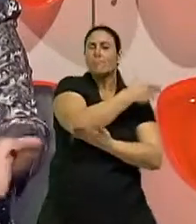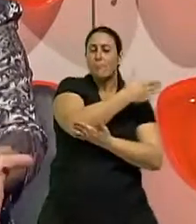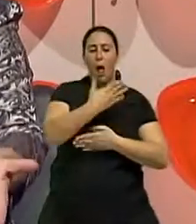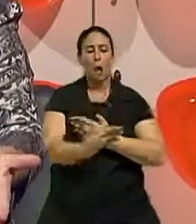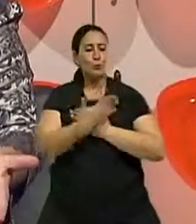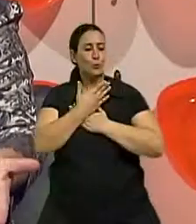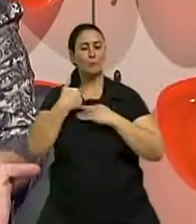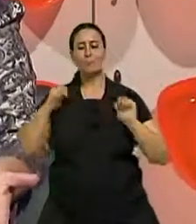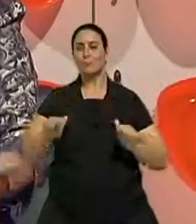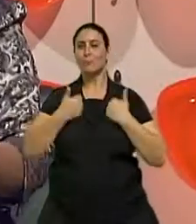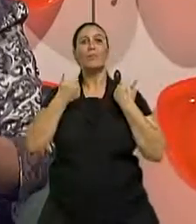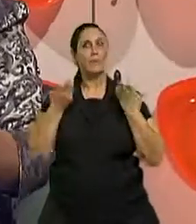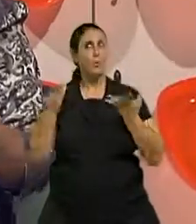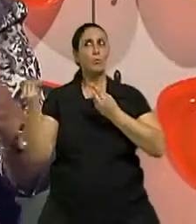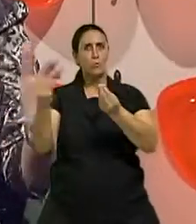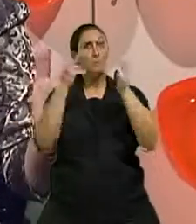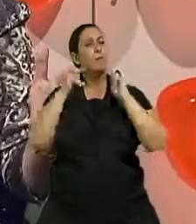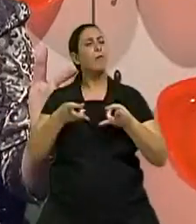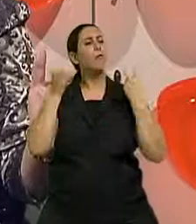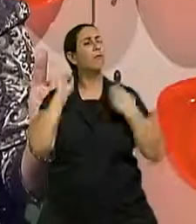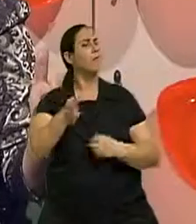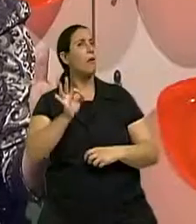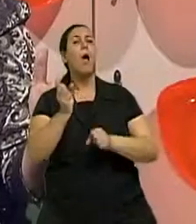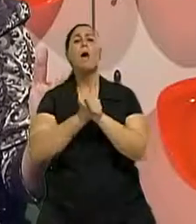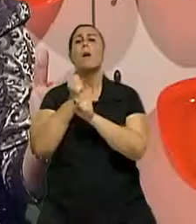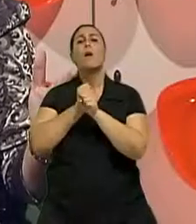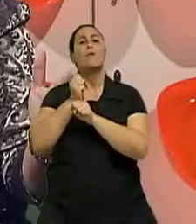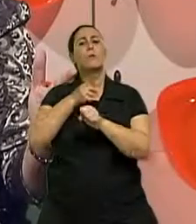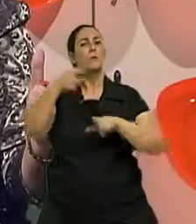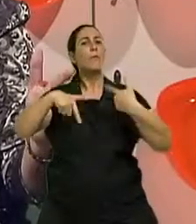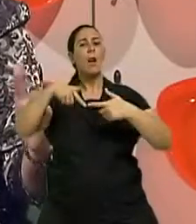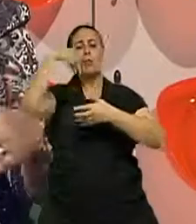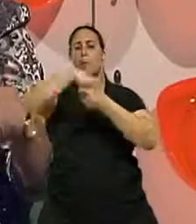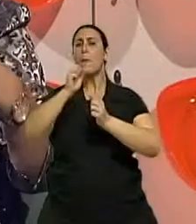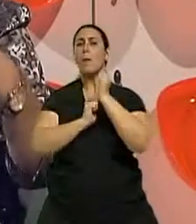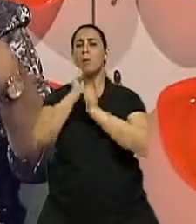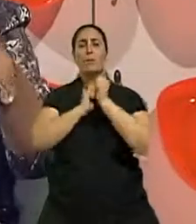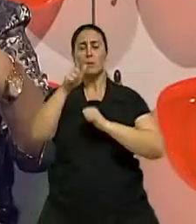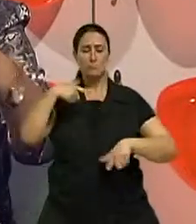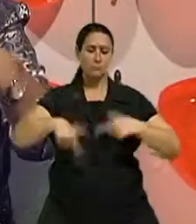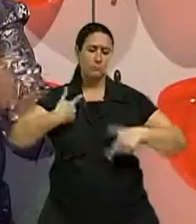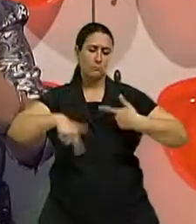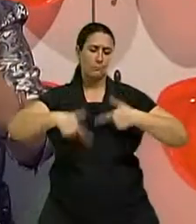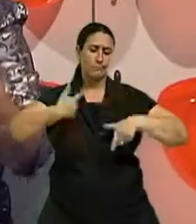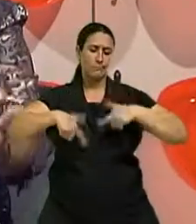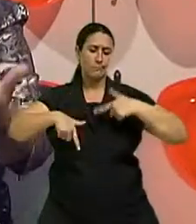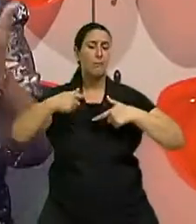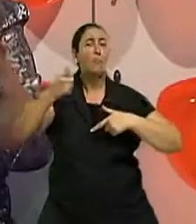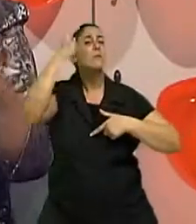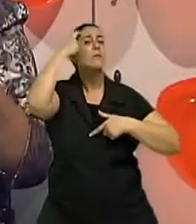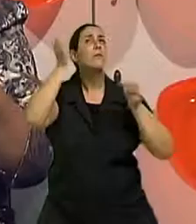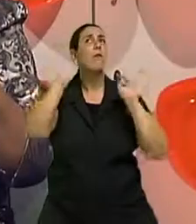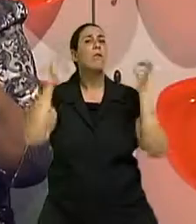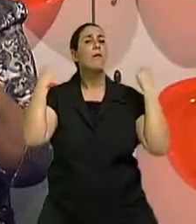estão se dando conta agora, né? Quantos anos nós passamos de empresa só pensando em trabalho, trabalho, trabalho e não